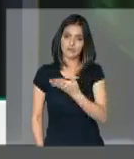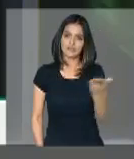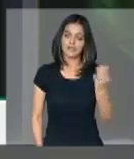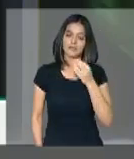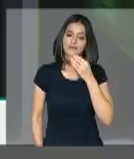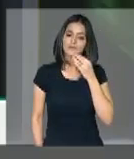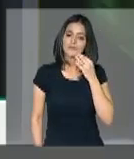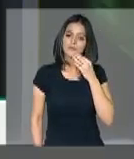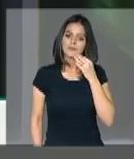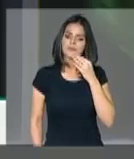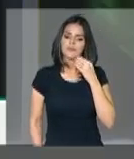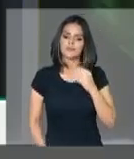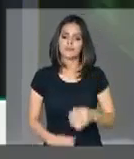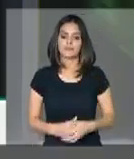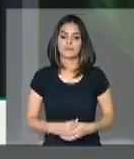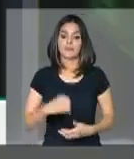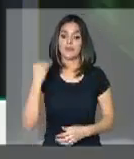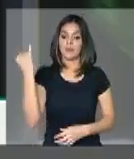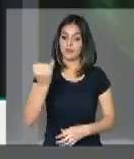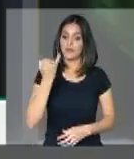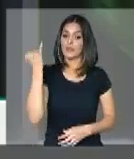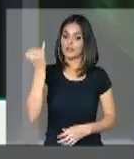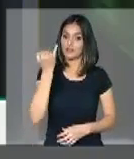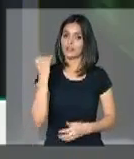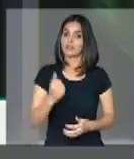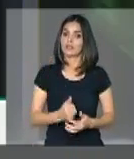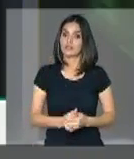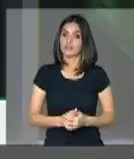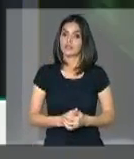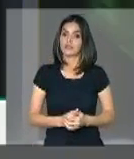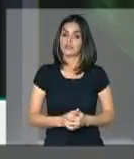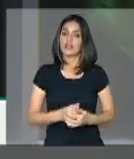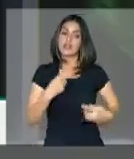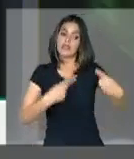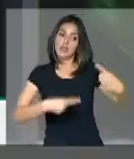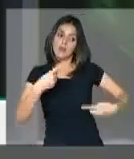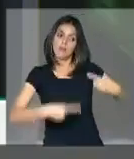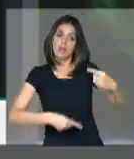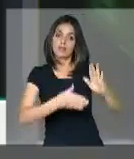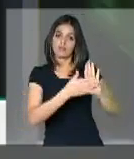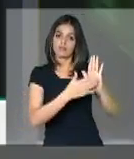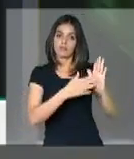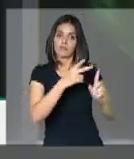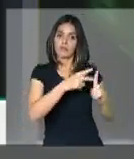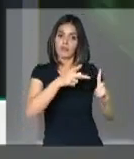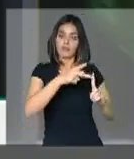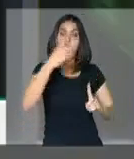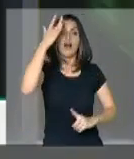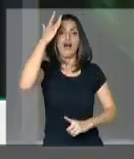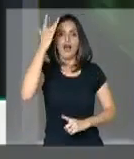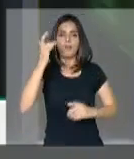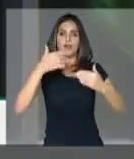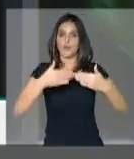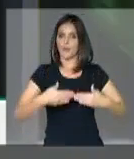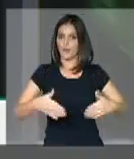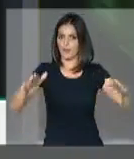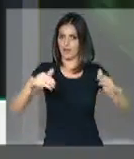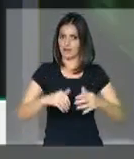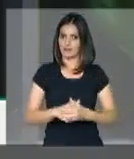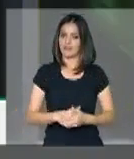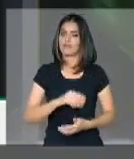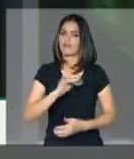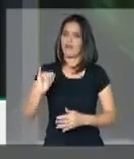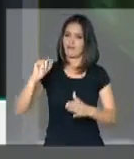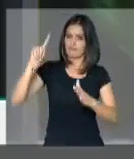muito importante anteciparmos o debate sobre a reforma da Previdência, que amanhã vai tomar conta dessa casa, e